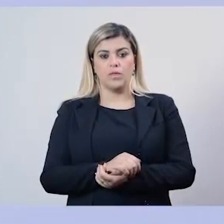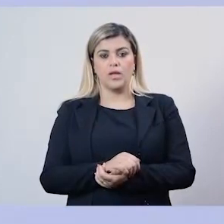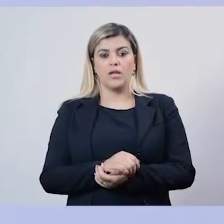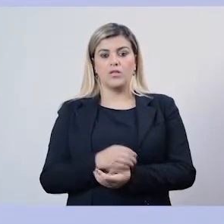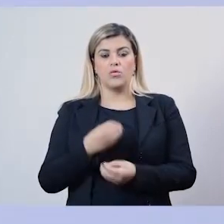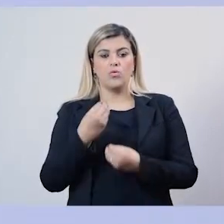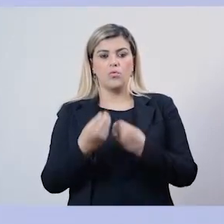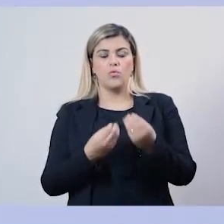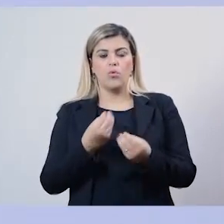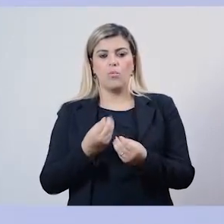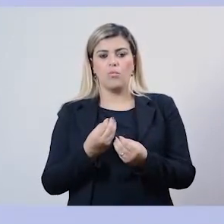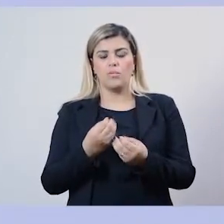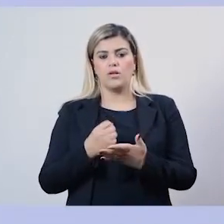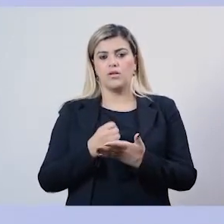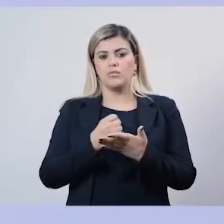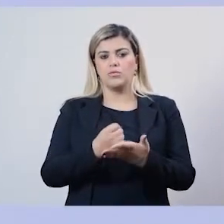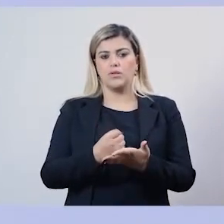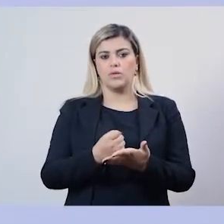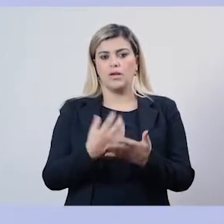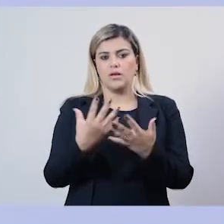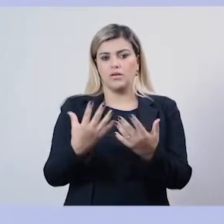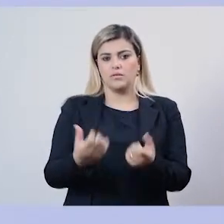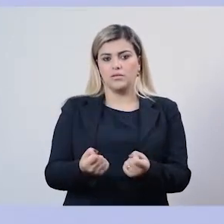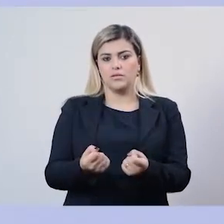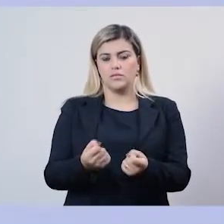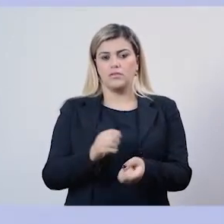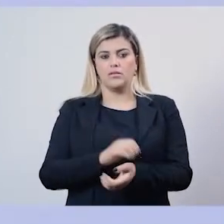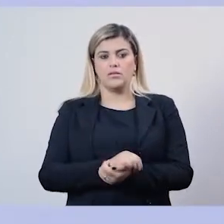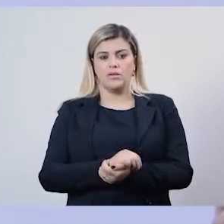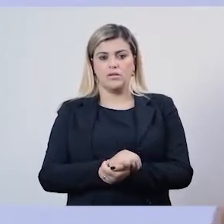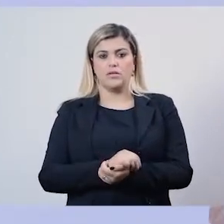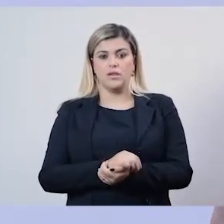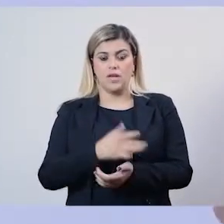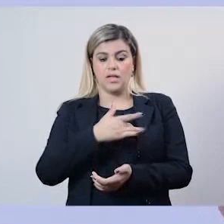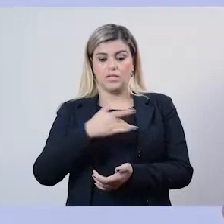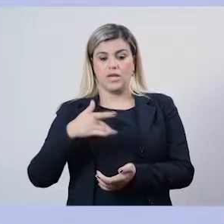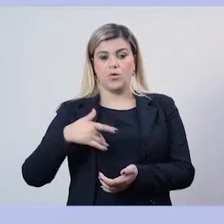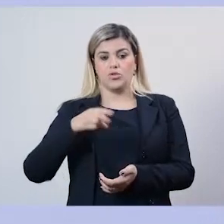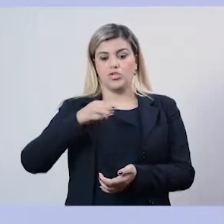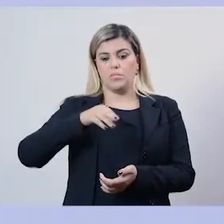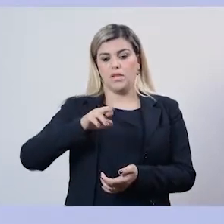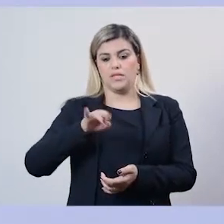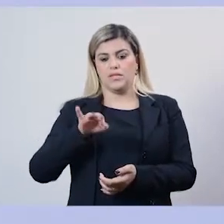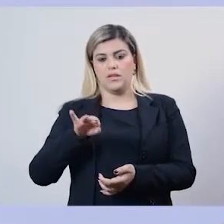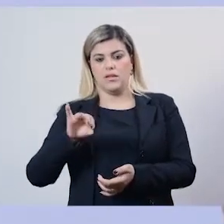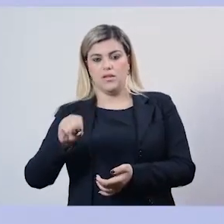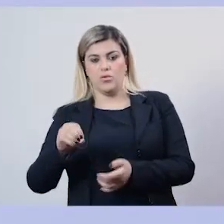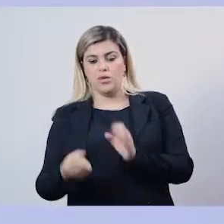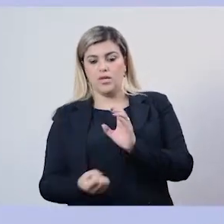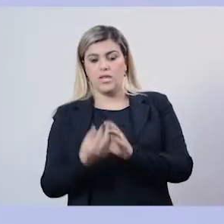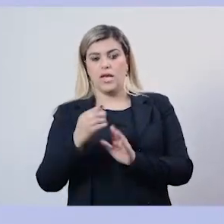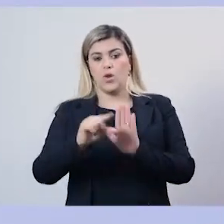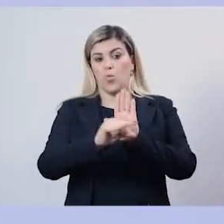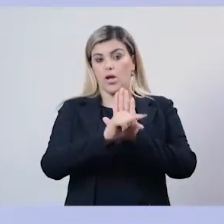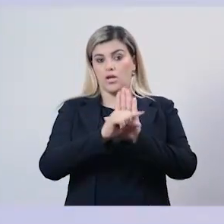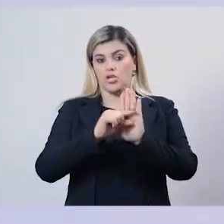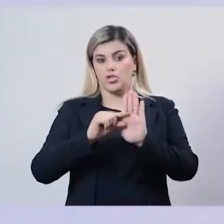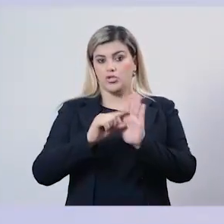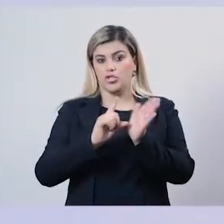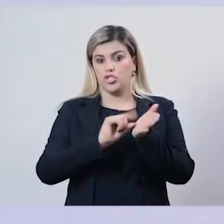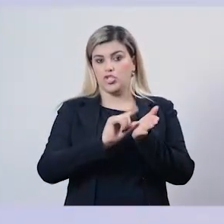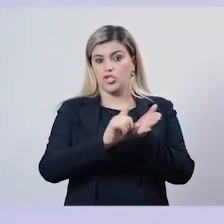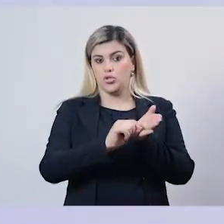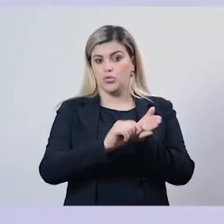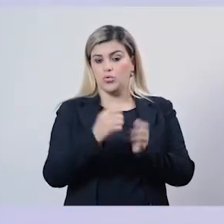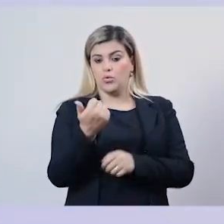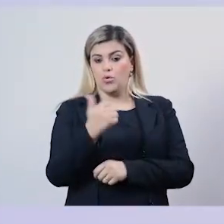ao ministro da Saúde, foi criado o artigo 11, dizendo que caberá a